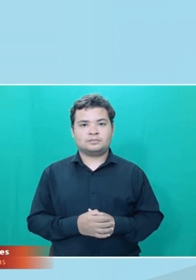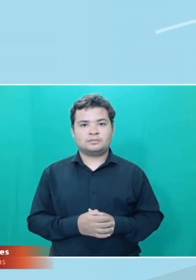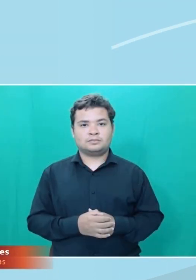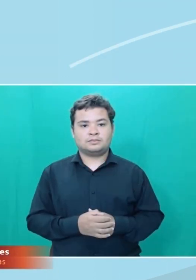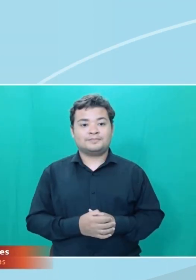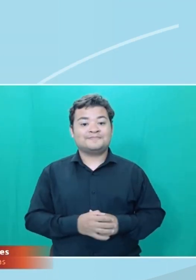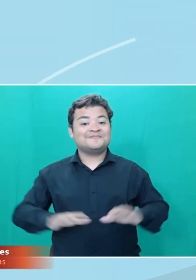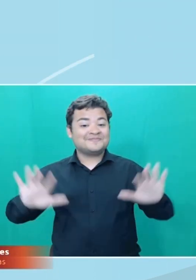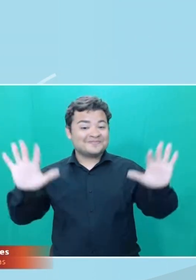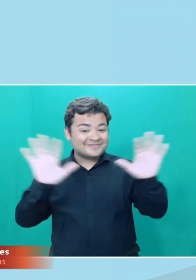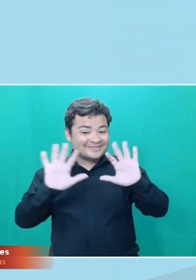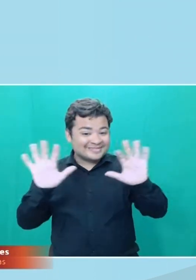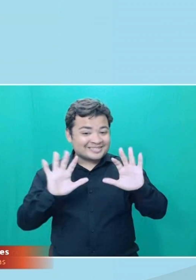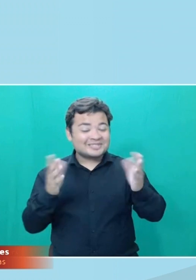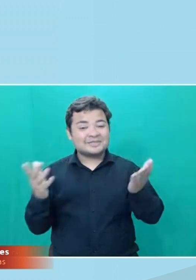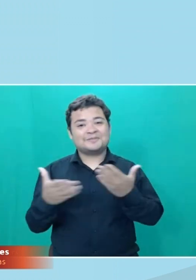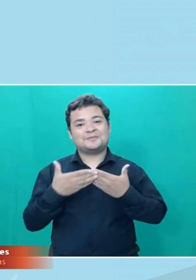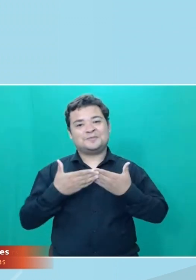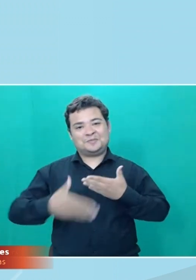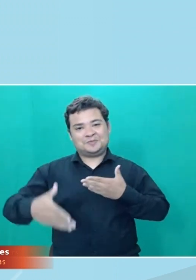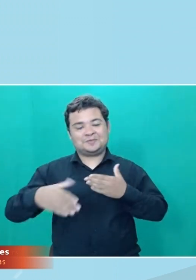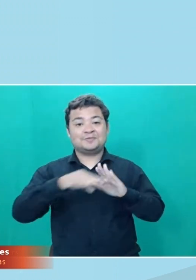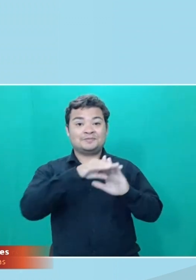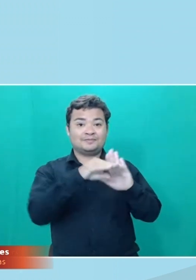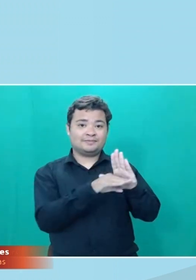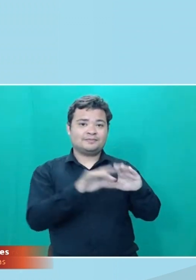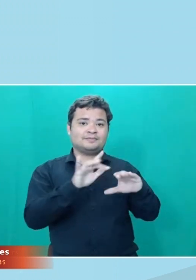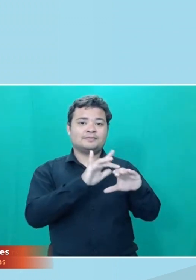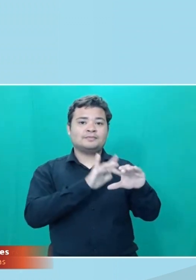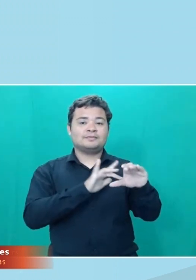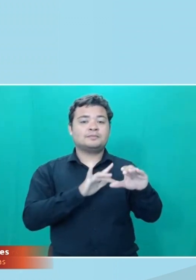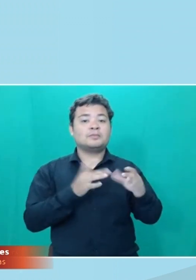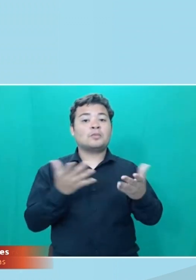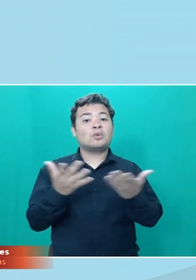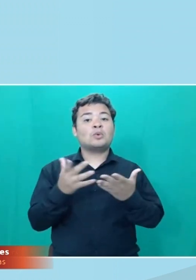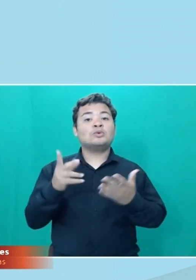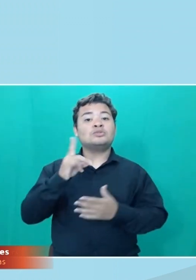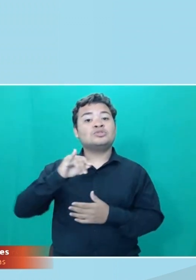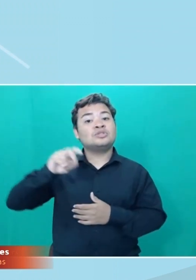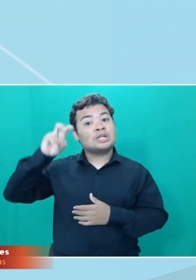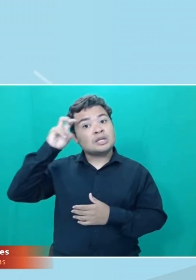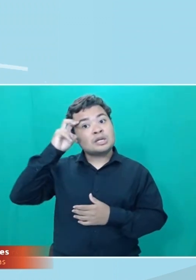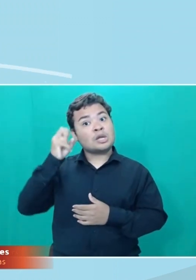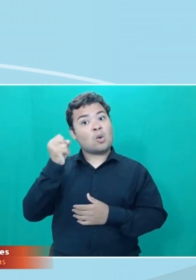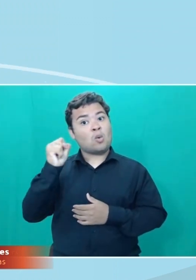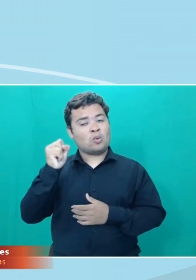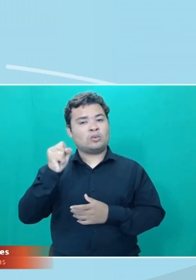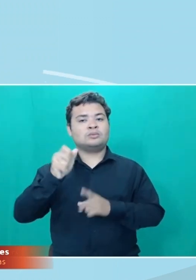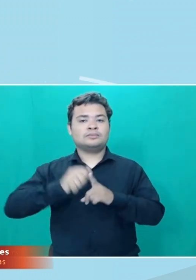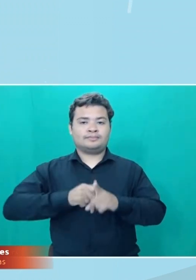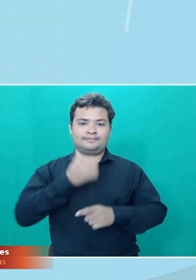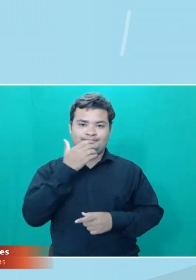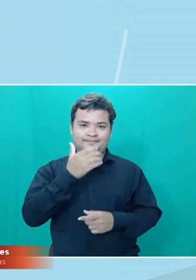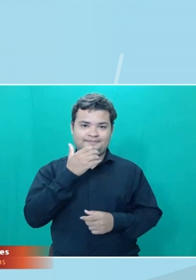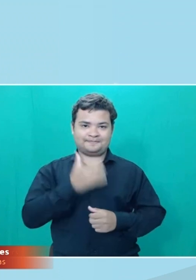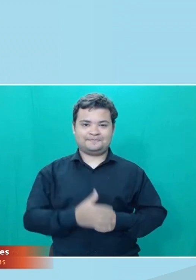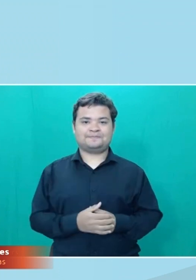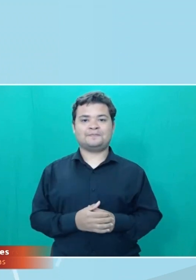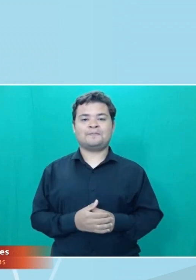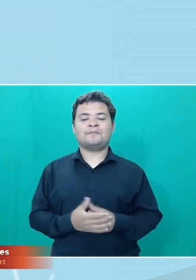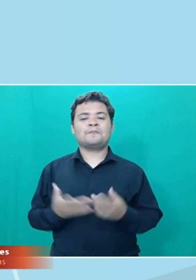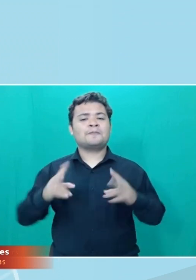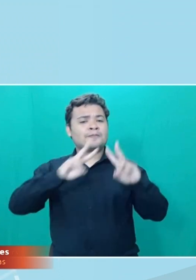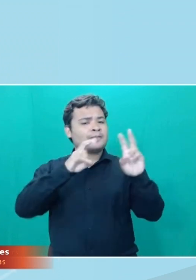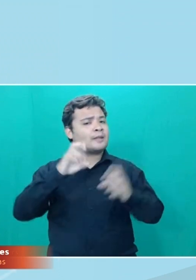Olá, está começando Conexões dessa quinta, dia 8 de dezembro. Hoje o nosso principal tema são